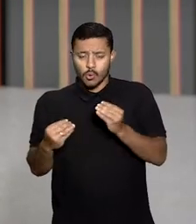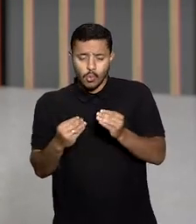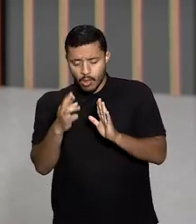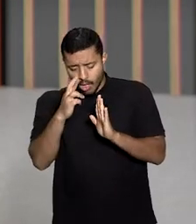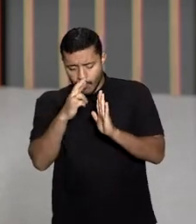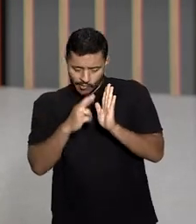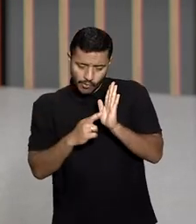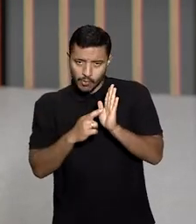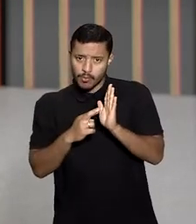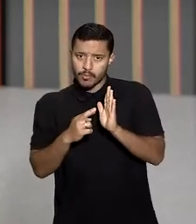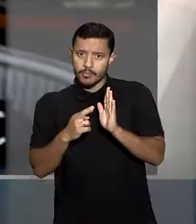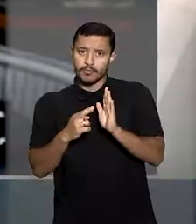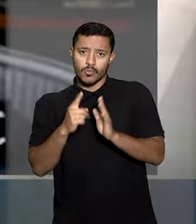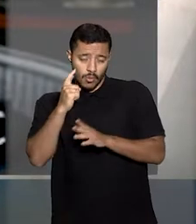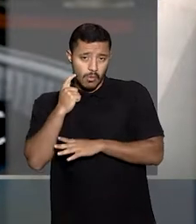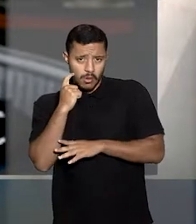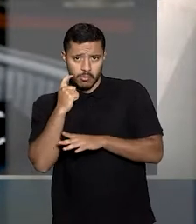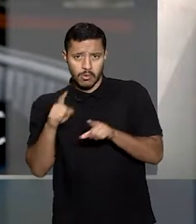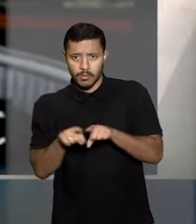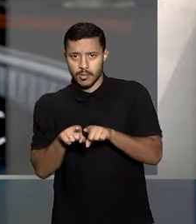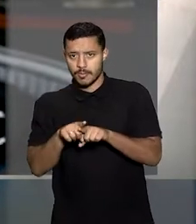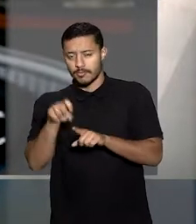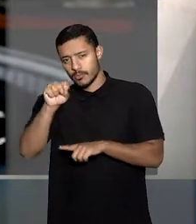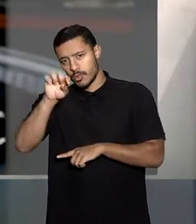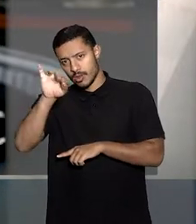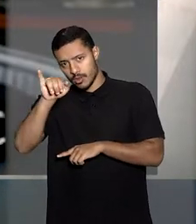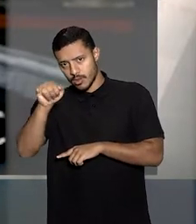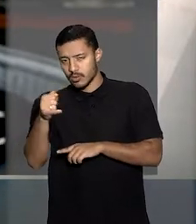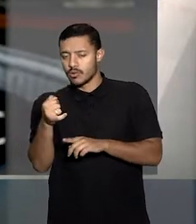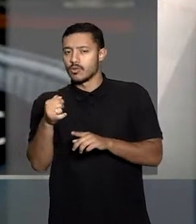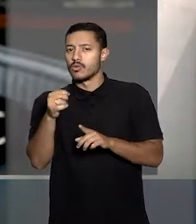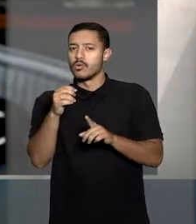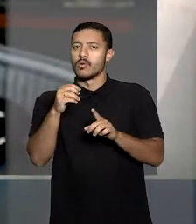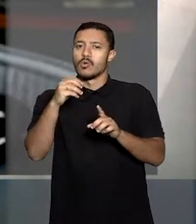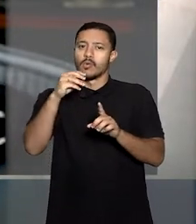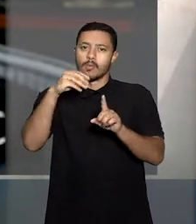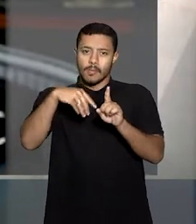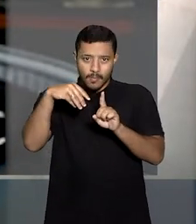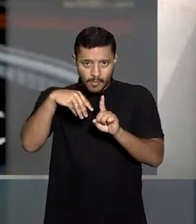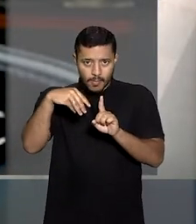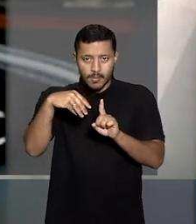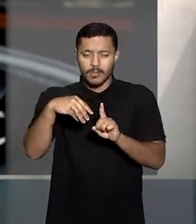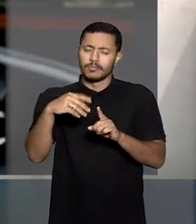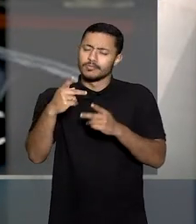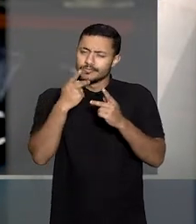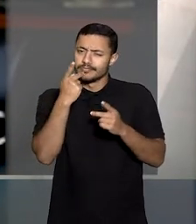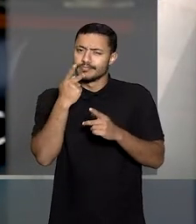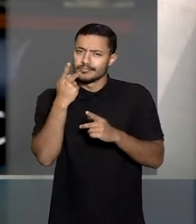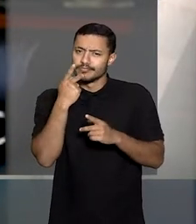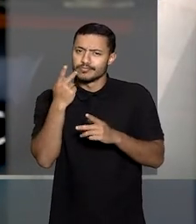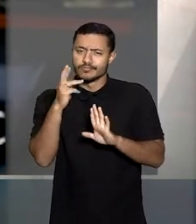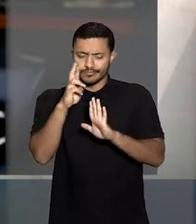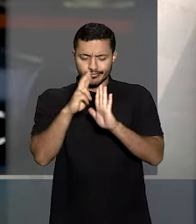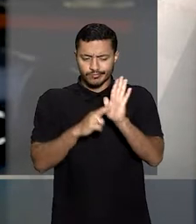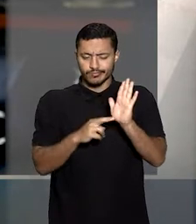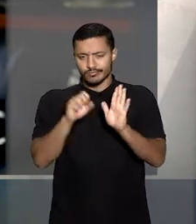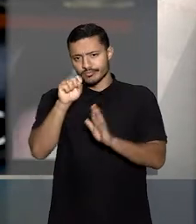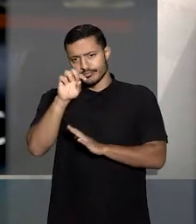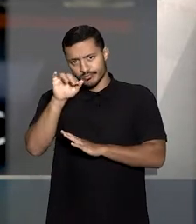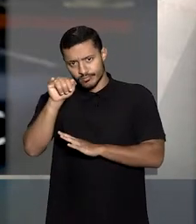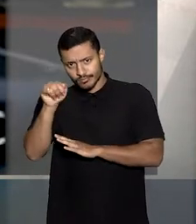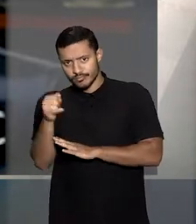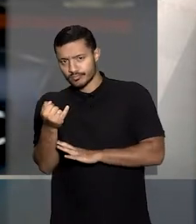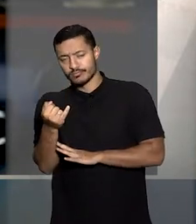revisor ou como vogal. No STJ, o relator, ministro Reinaldo Soares da Fonseca, comentou que a regra interna do TJ